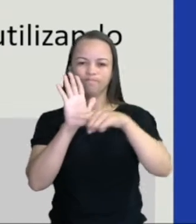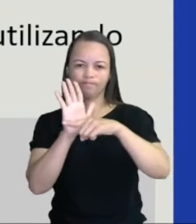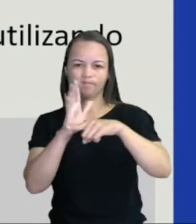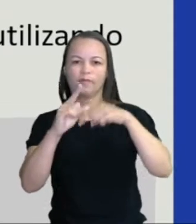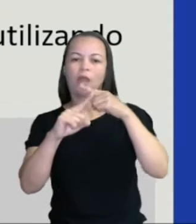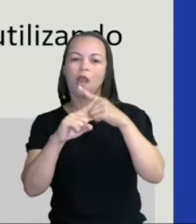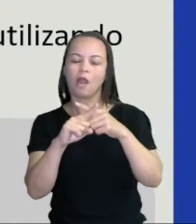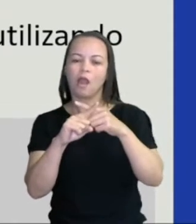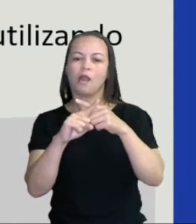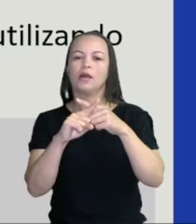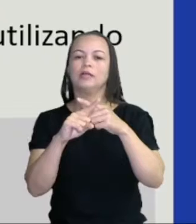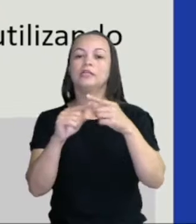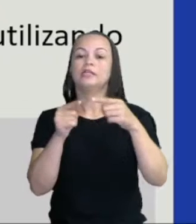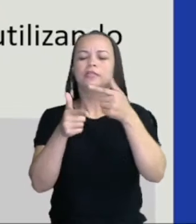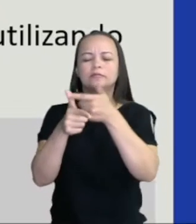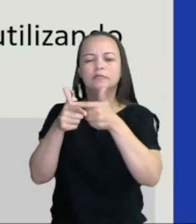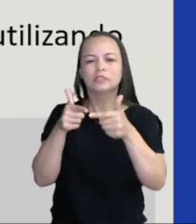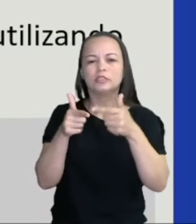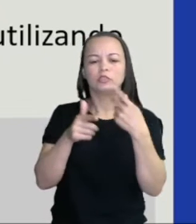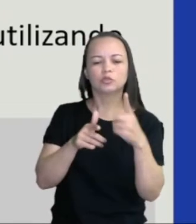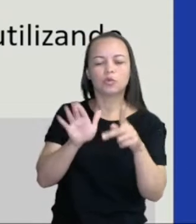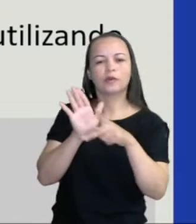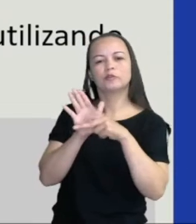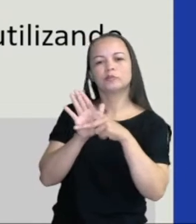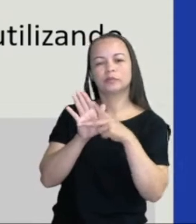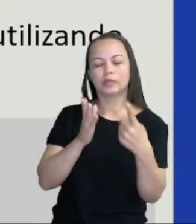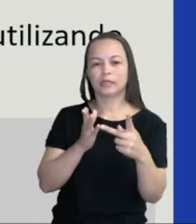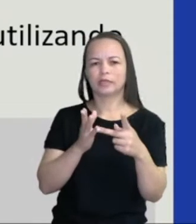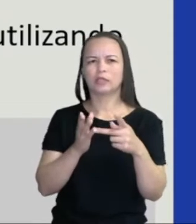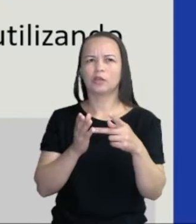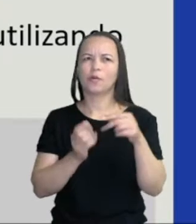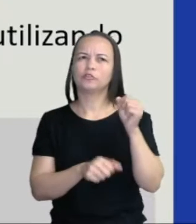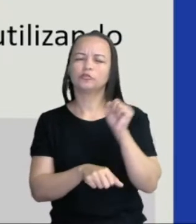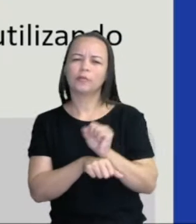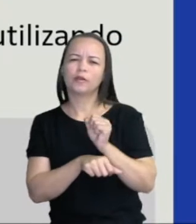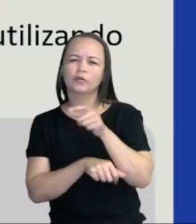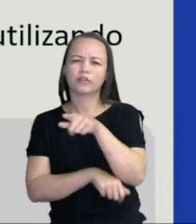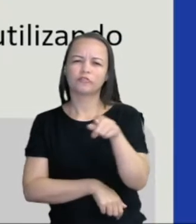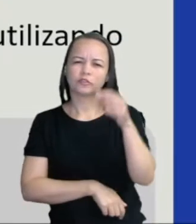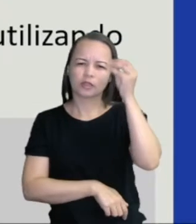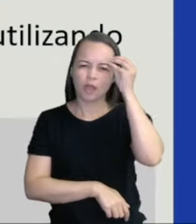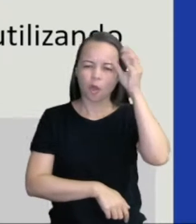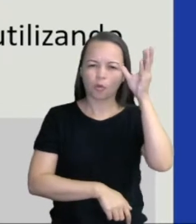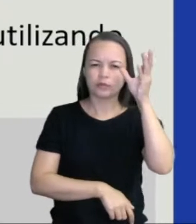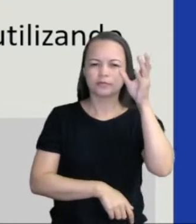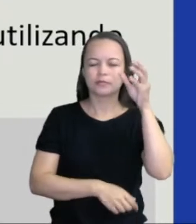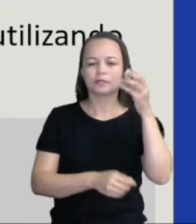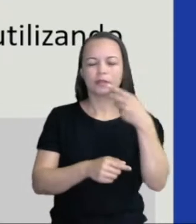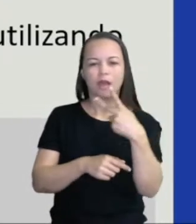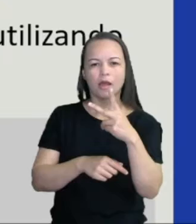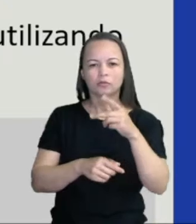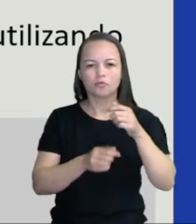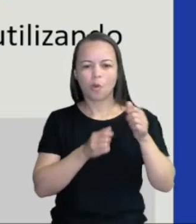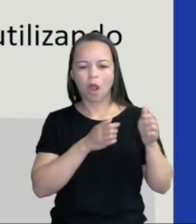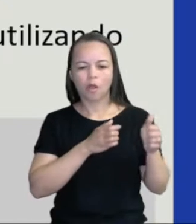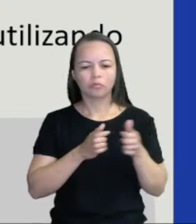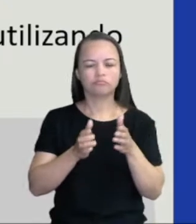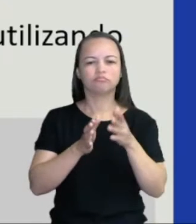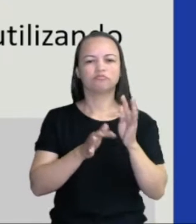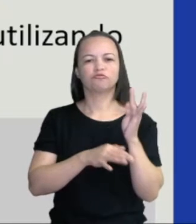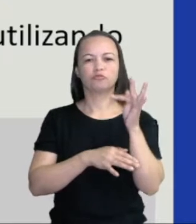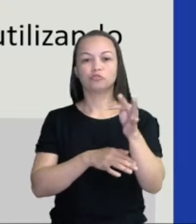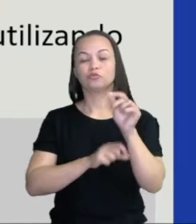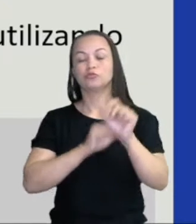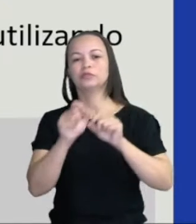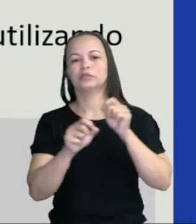propriedades. E o que eu espero que você leve aí de conhecimento para a sua caminhada é resolver